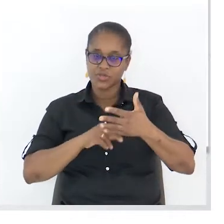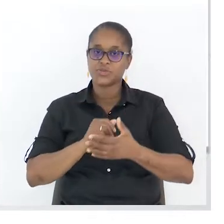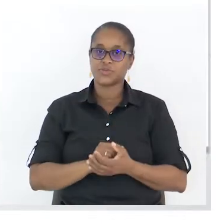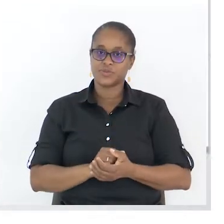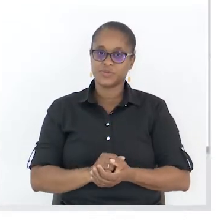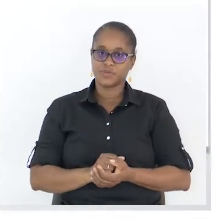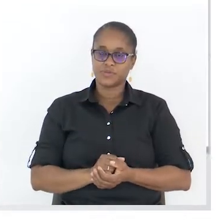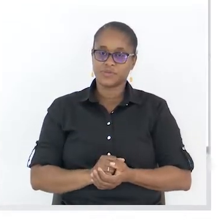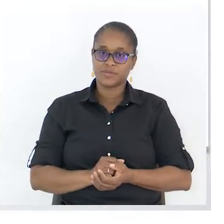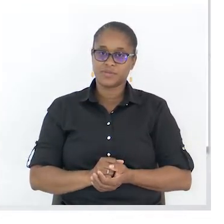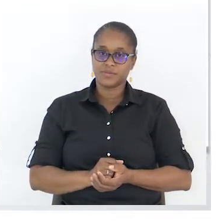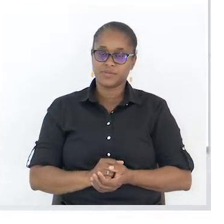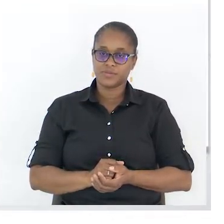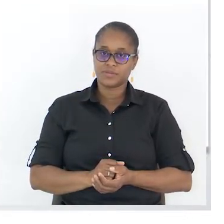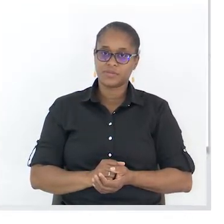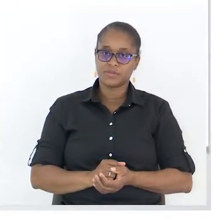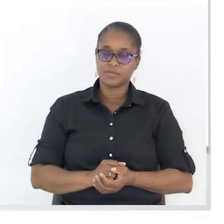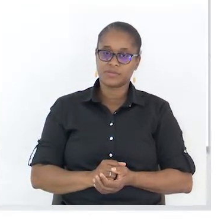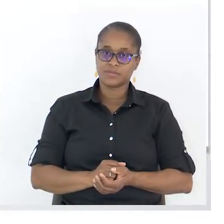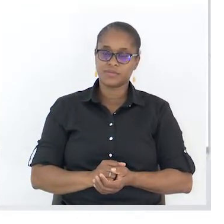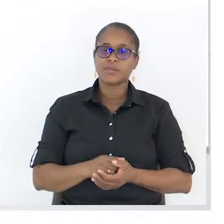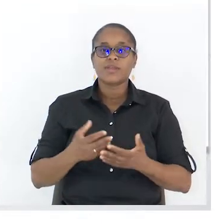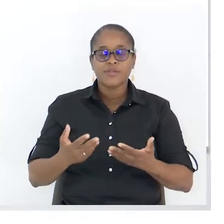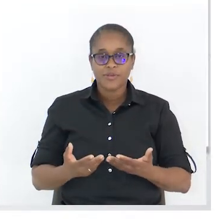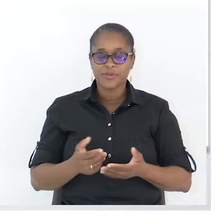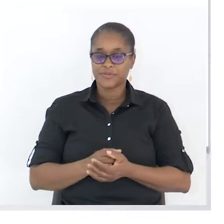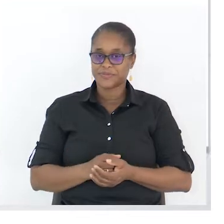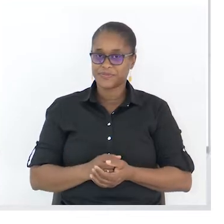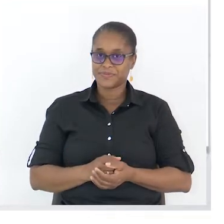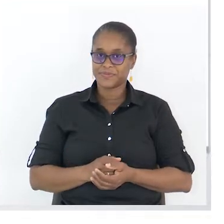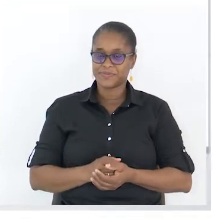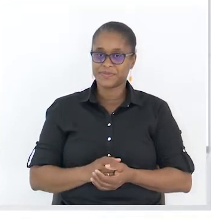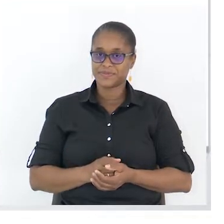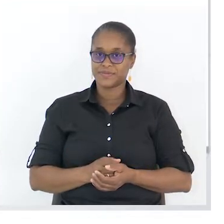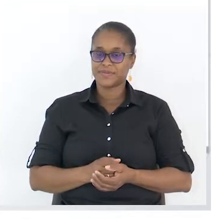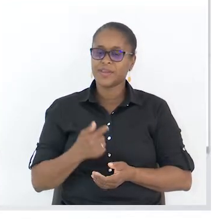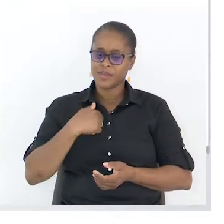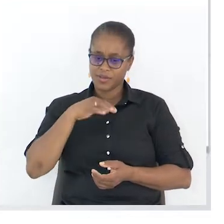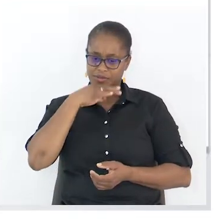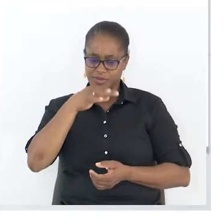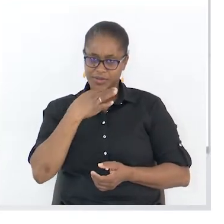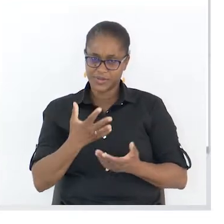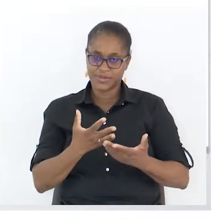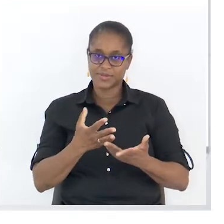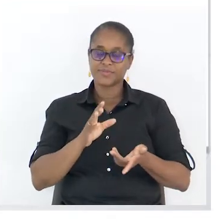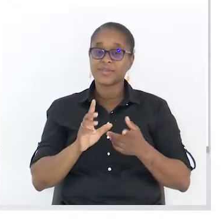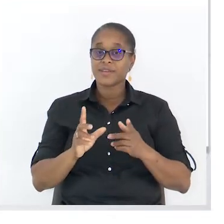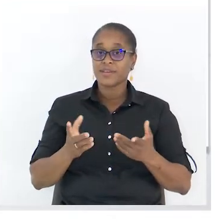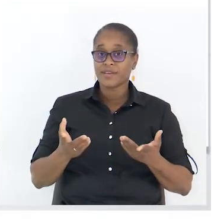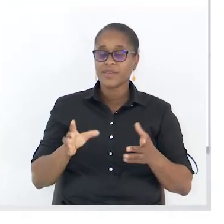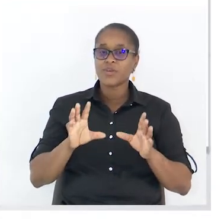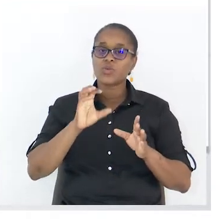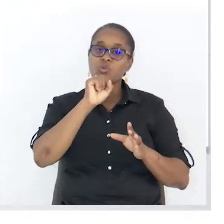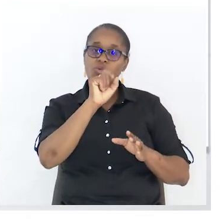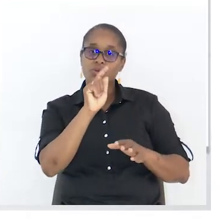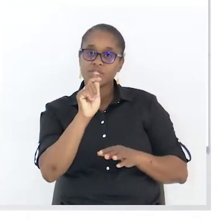Eu disse que o gênero argumentativo é o